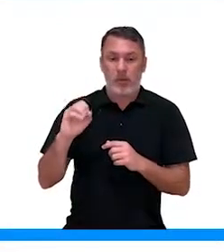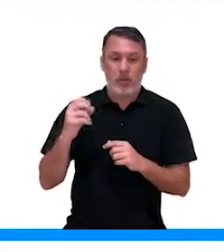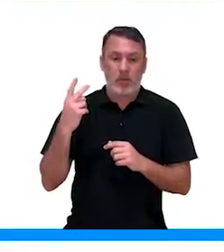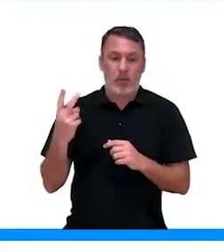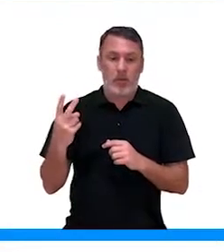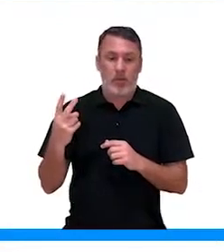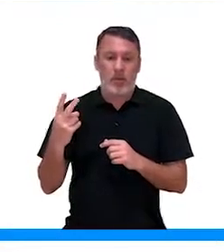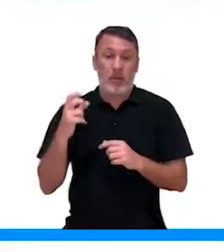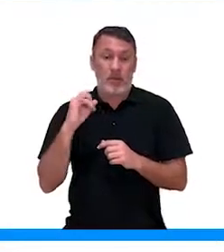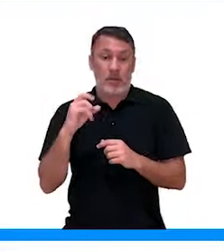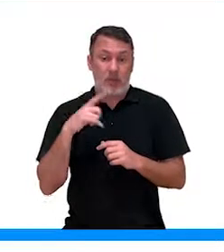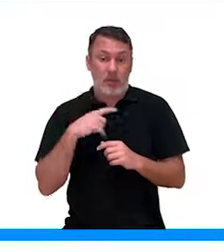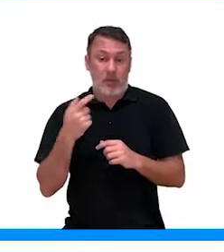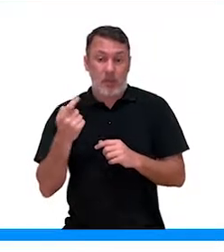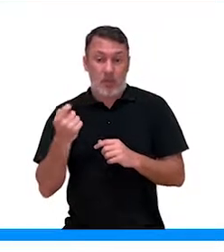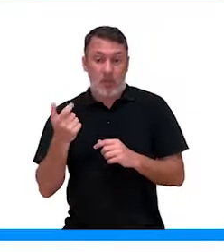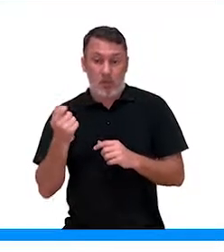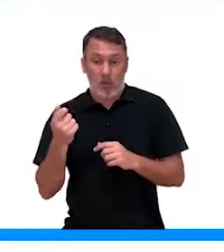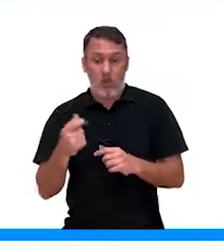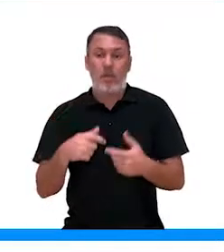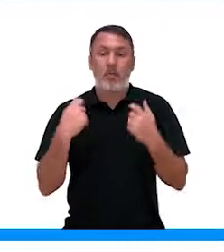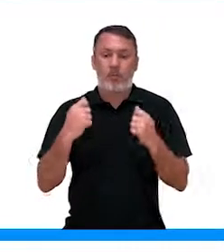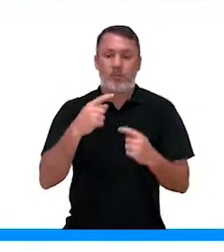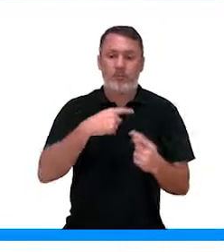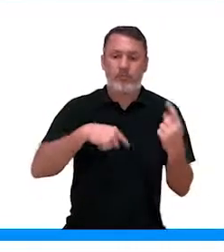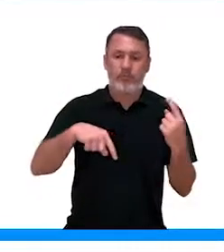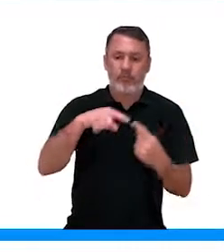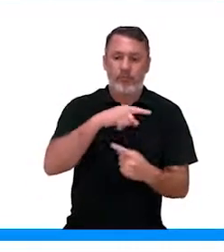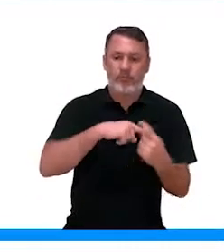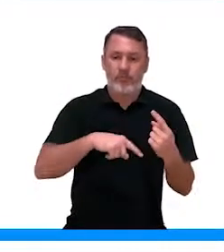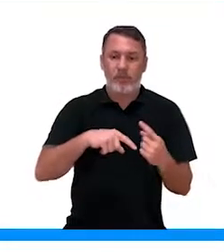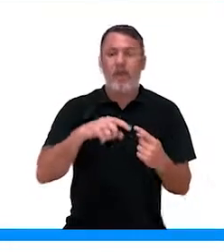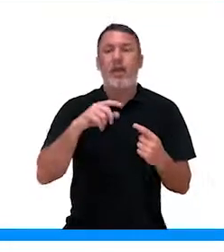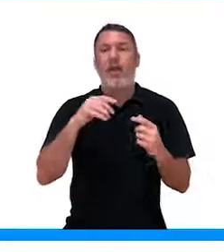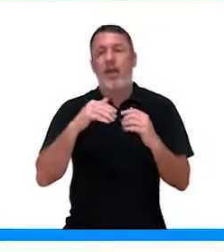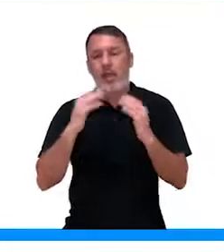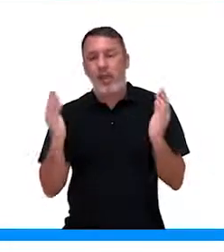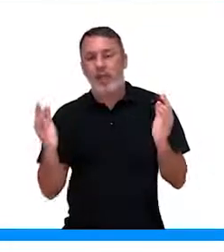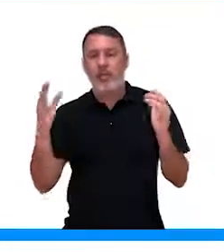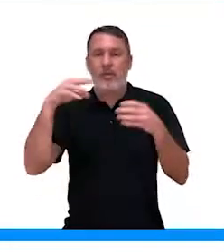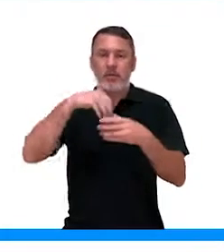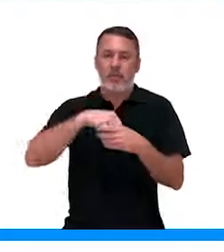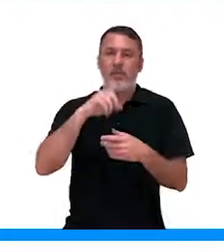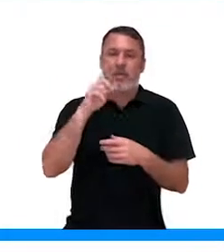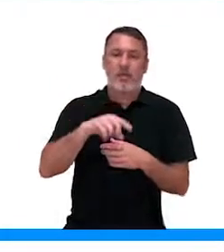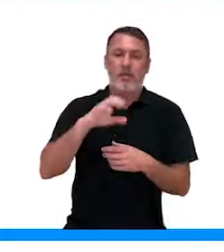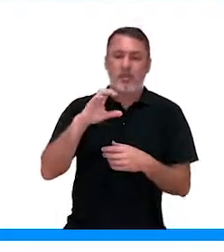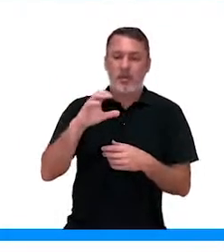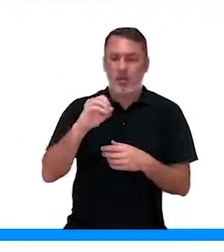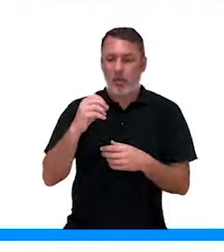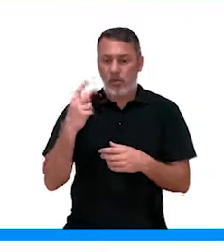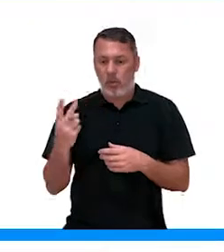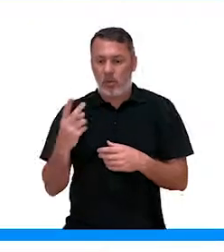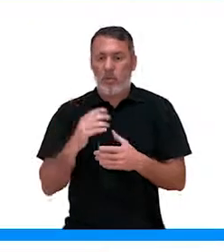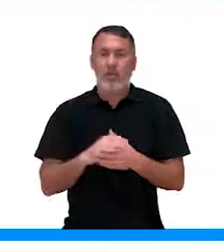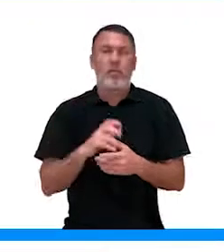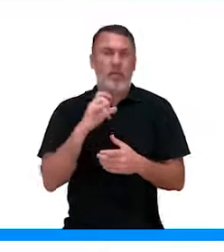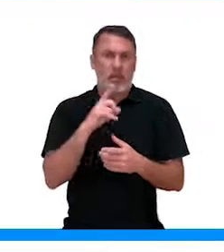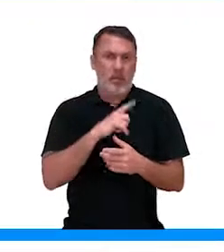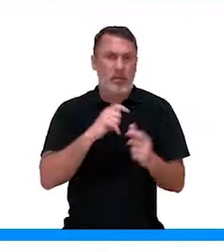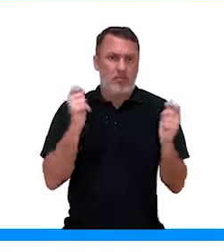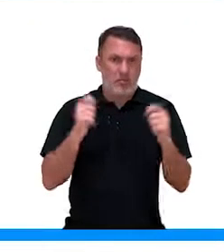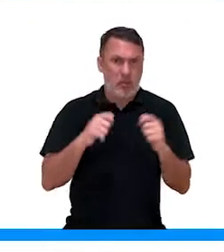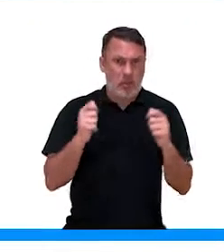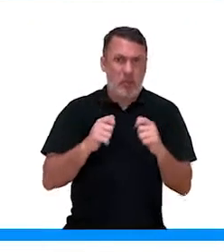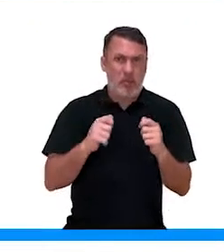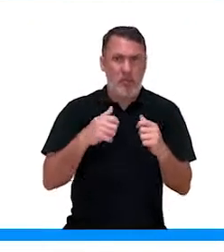CO2. Se tem pouco CO2, a planta precisa fazer fotossíntese. Então ele abre para entrar gás carbônico. Tem quantidade